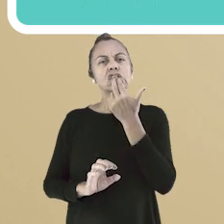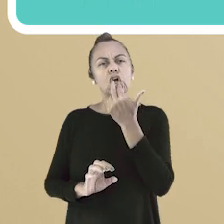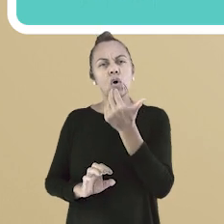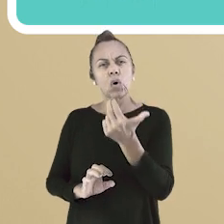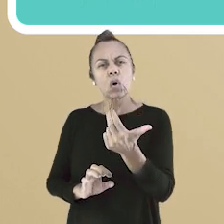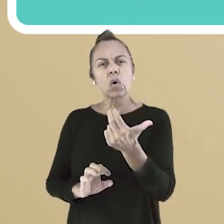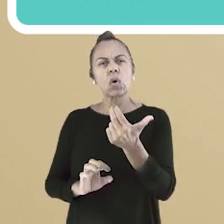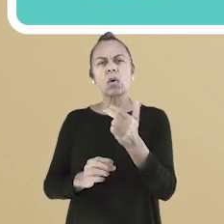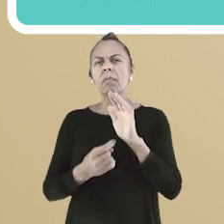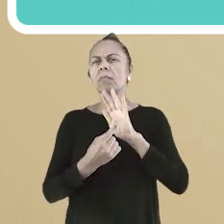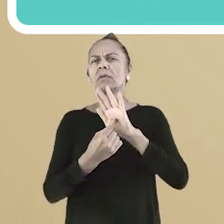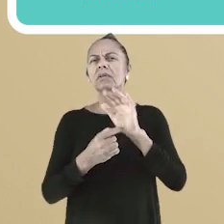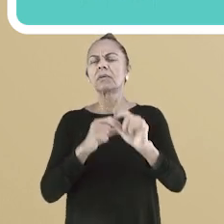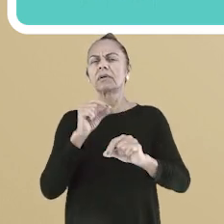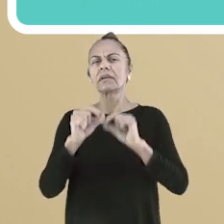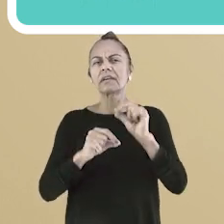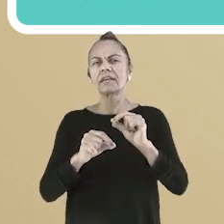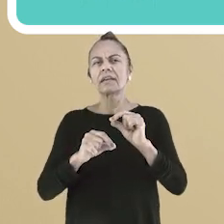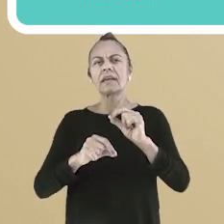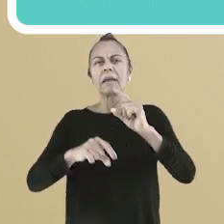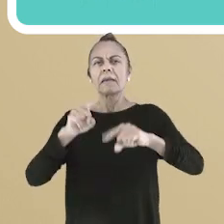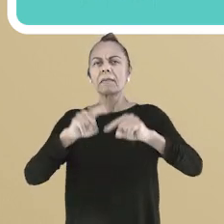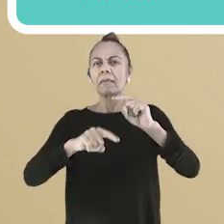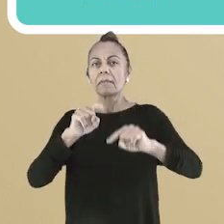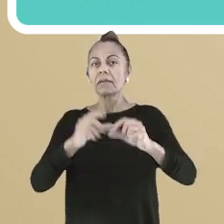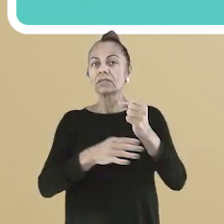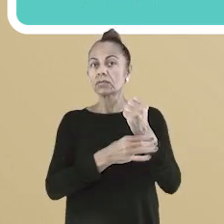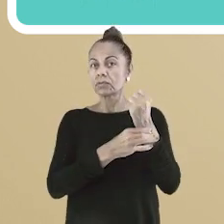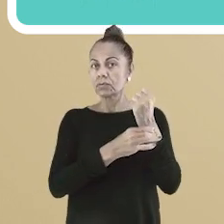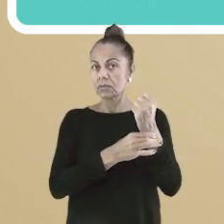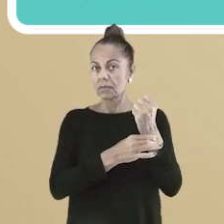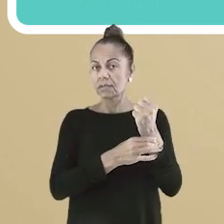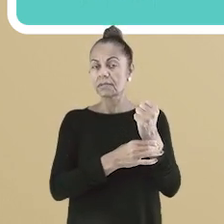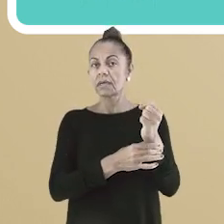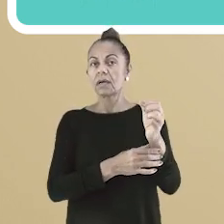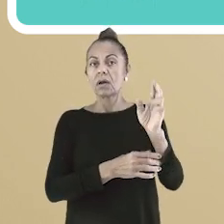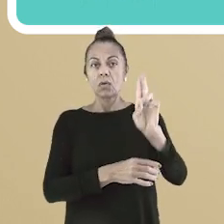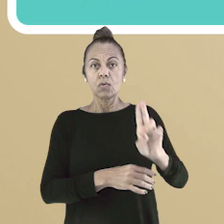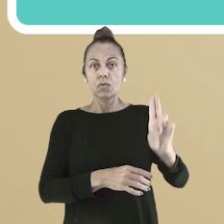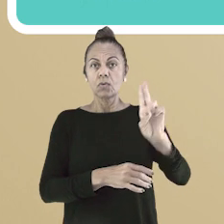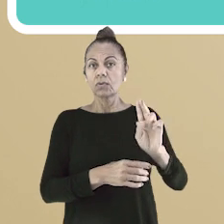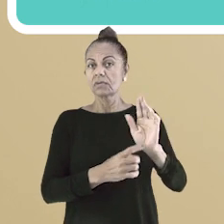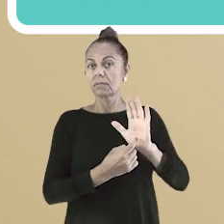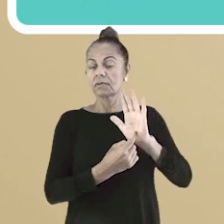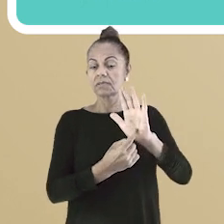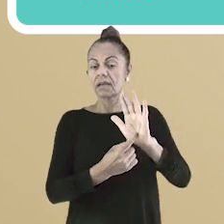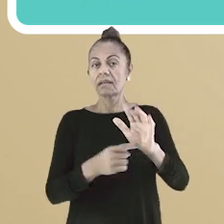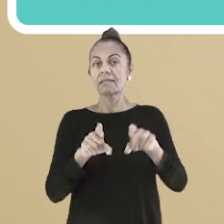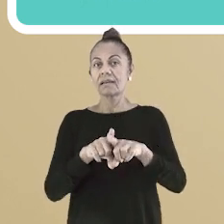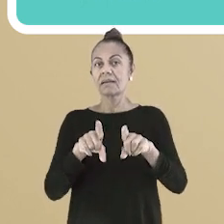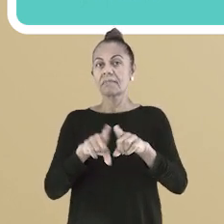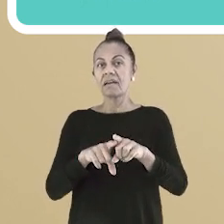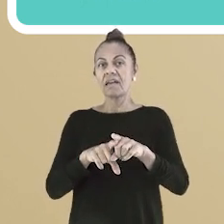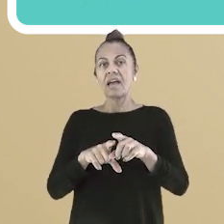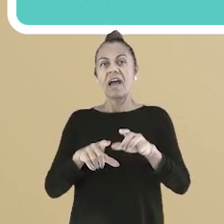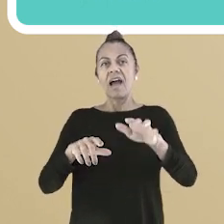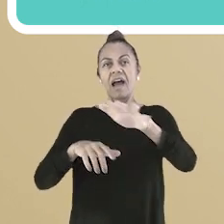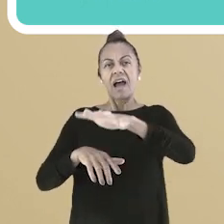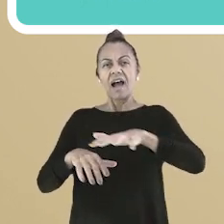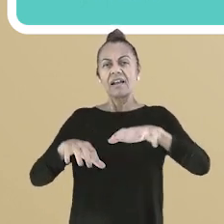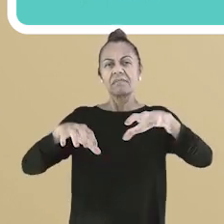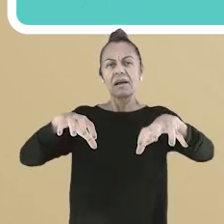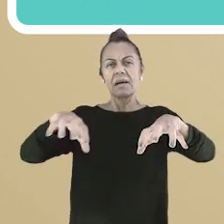usadas para indicar os equipamentos de segurança que devem ser utilizados, delimitar as áreas de atuação,